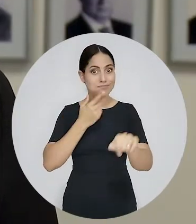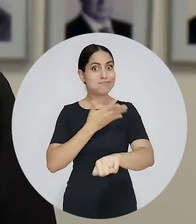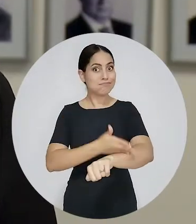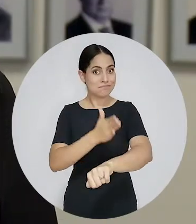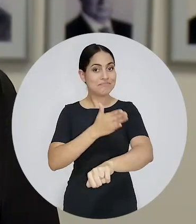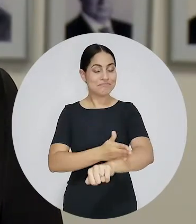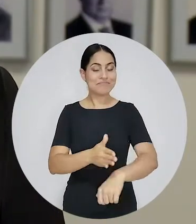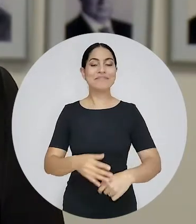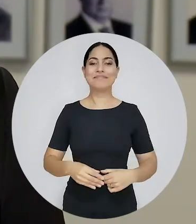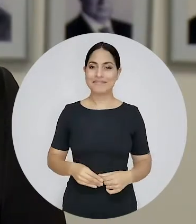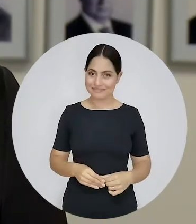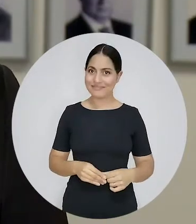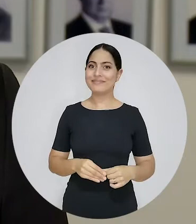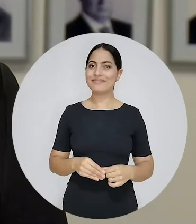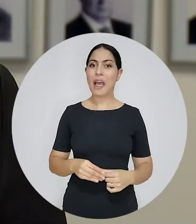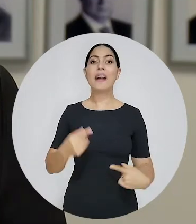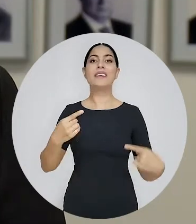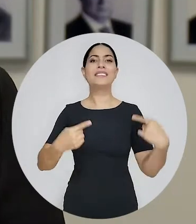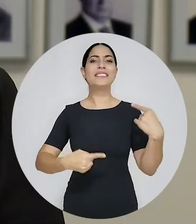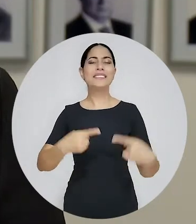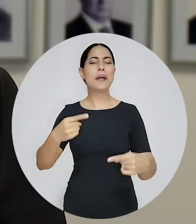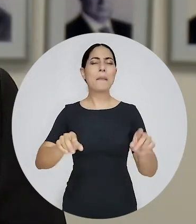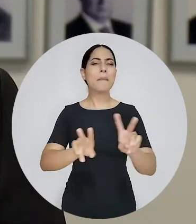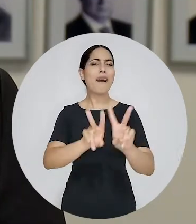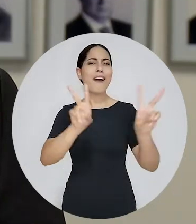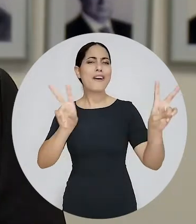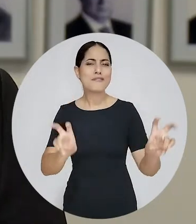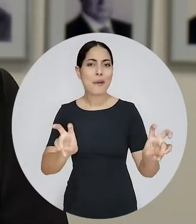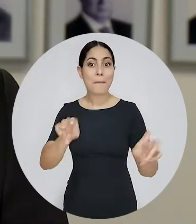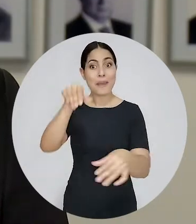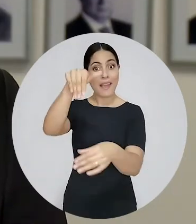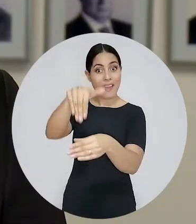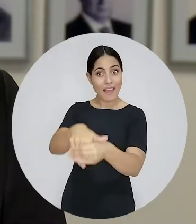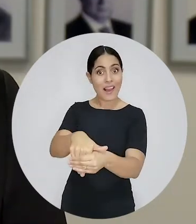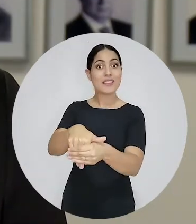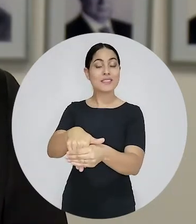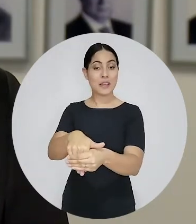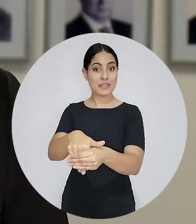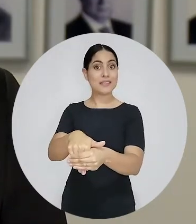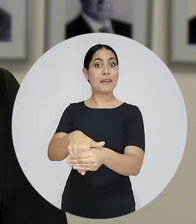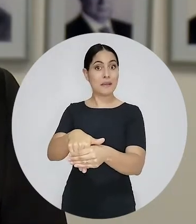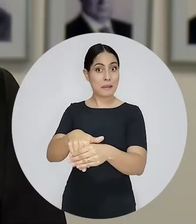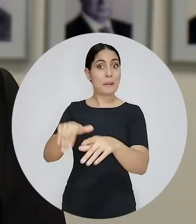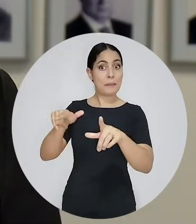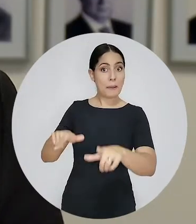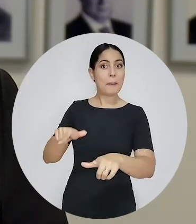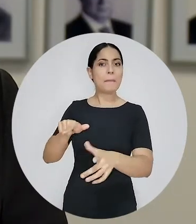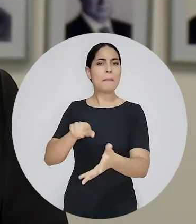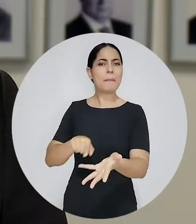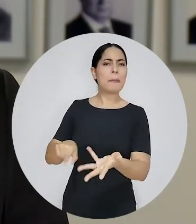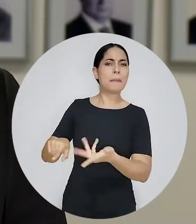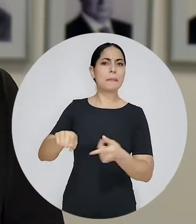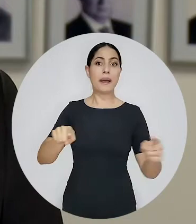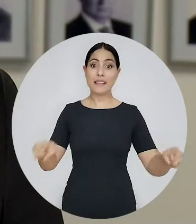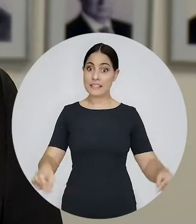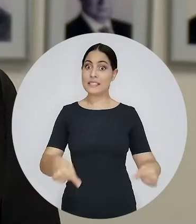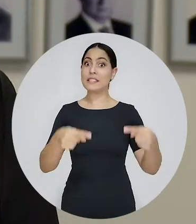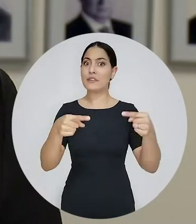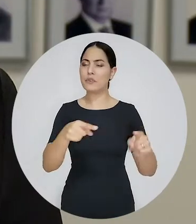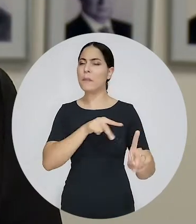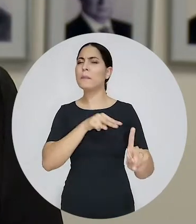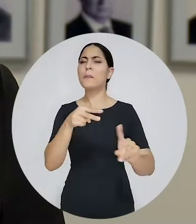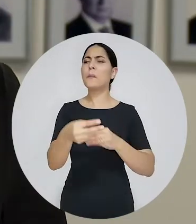para toda a advocacia. Desta vez, o debate tratou das eleições em novas mídias, desafios e